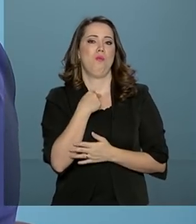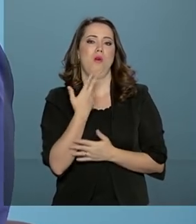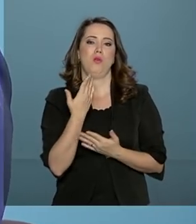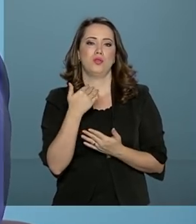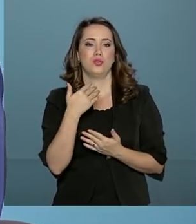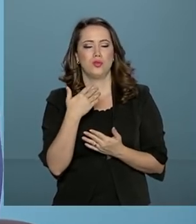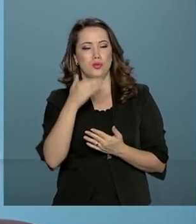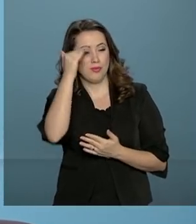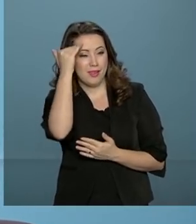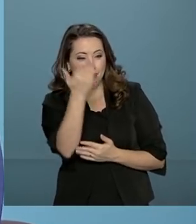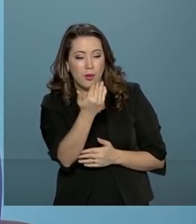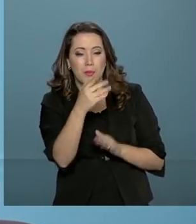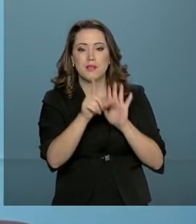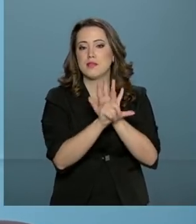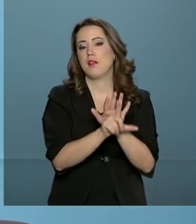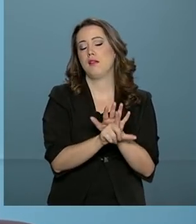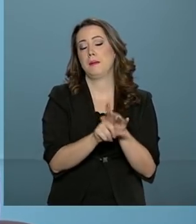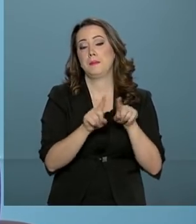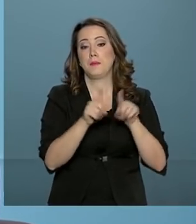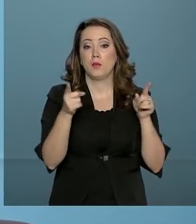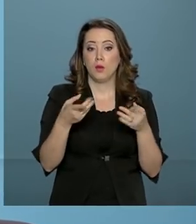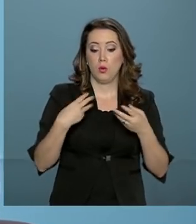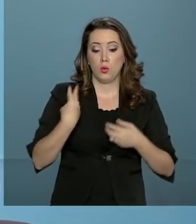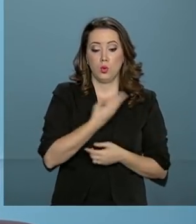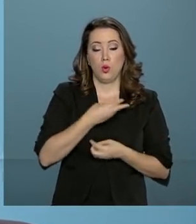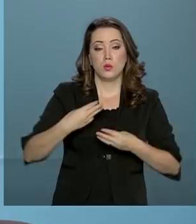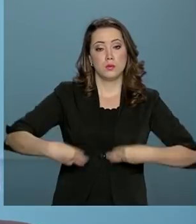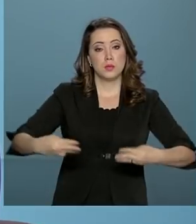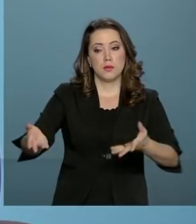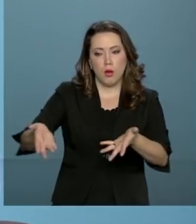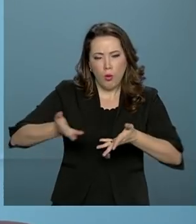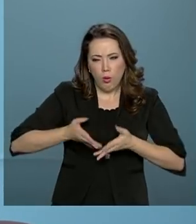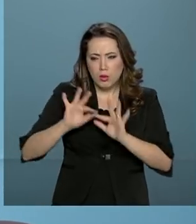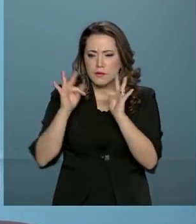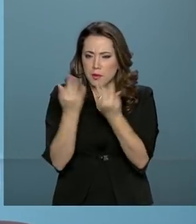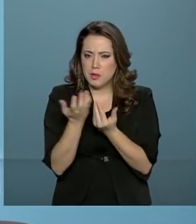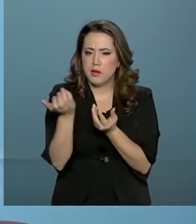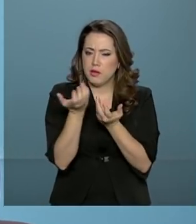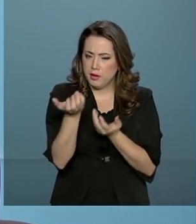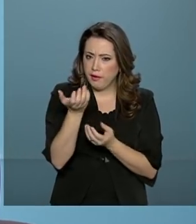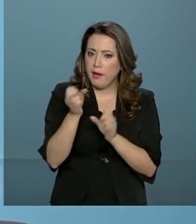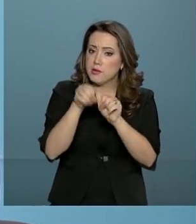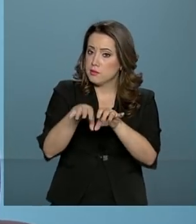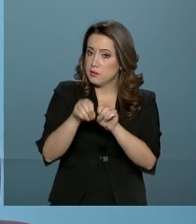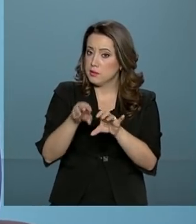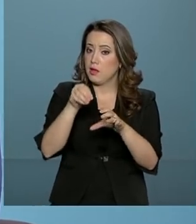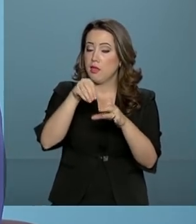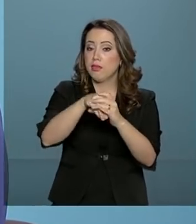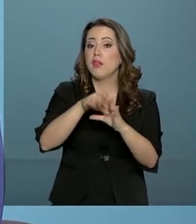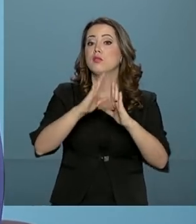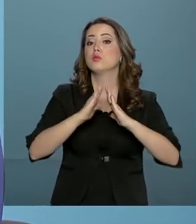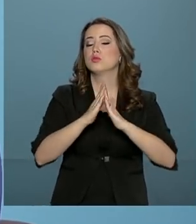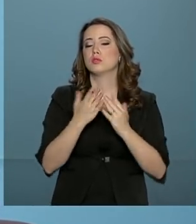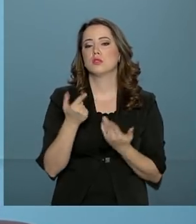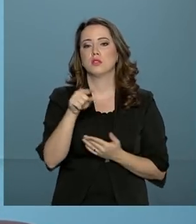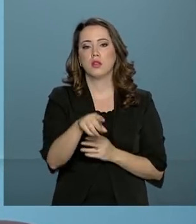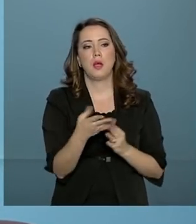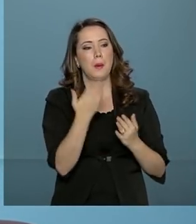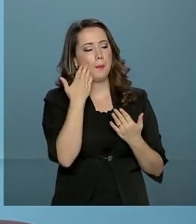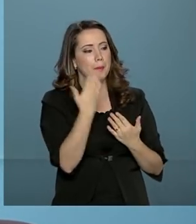E aí o nosso Ministério, para acolher essas famílias, apresenta como proposta para o Congresso Nacional uma MP para